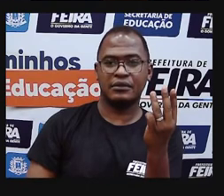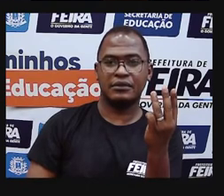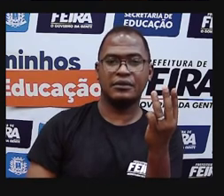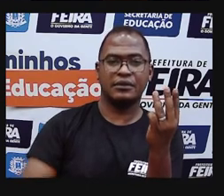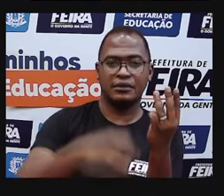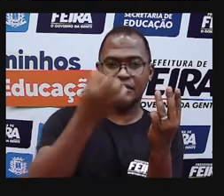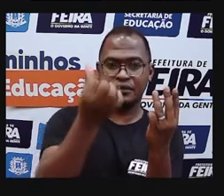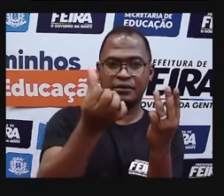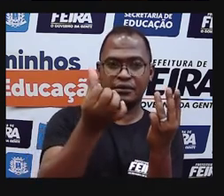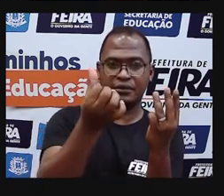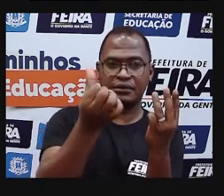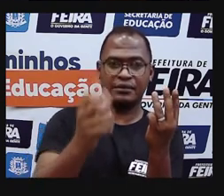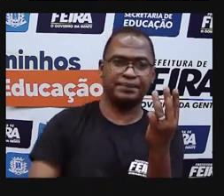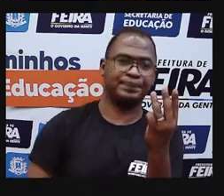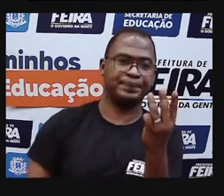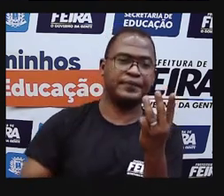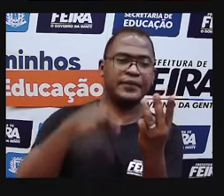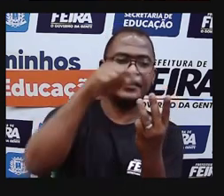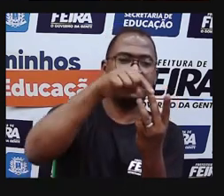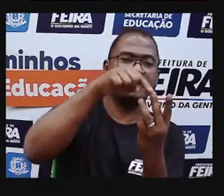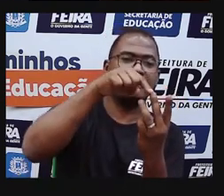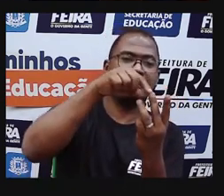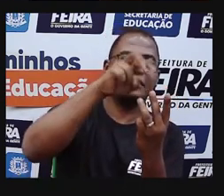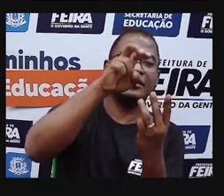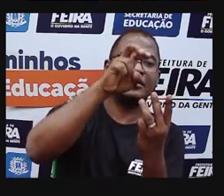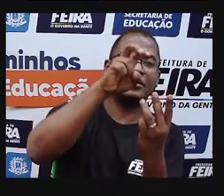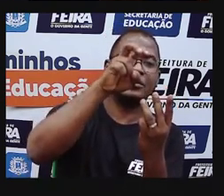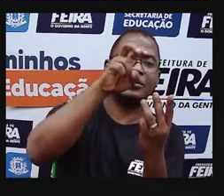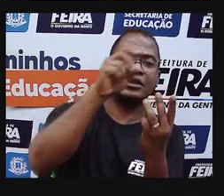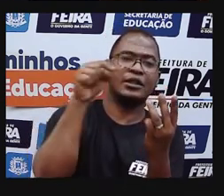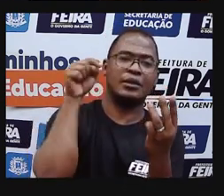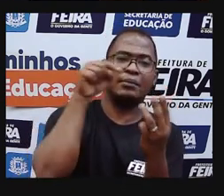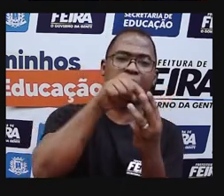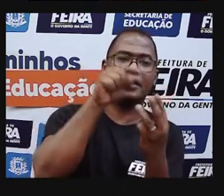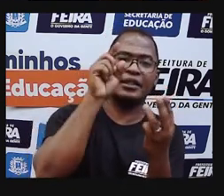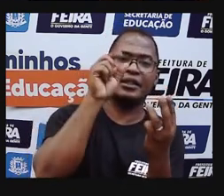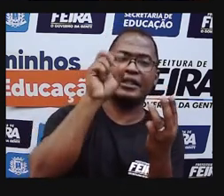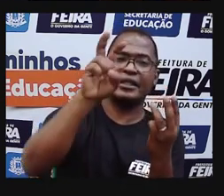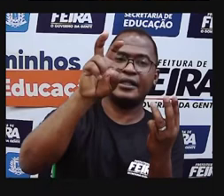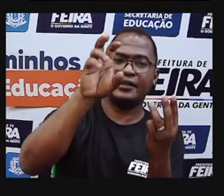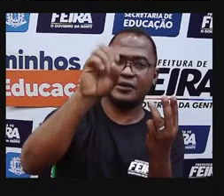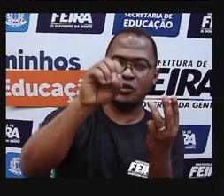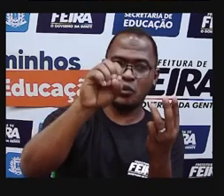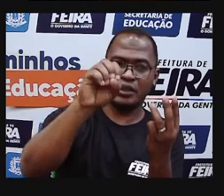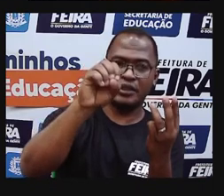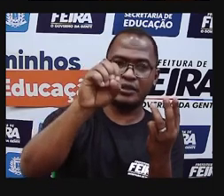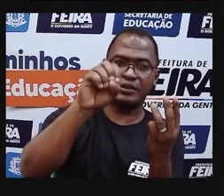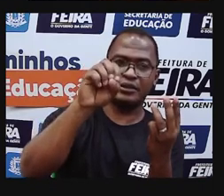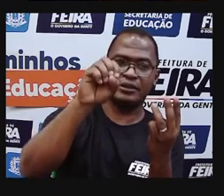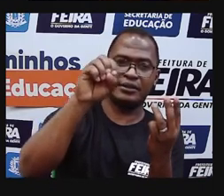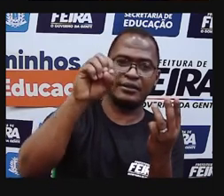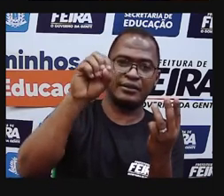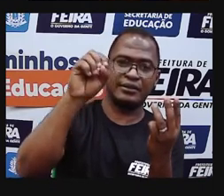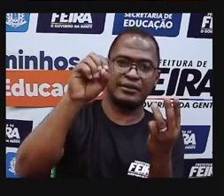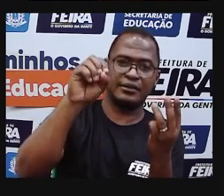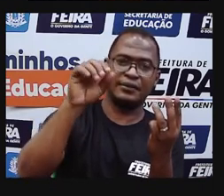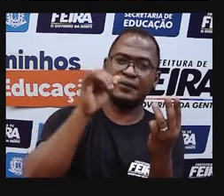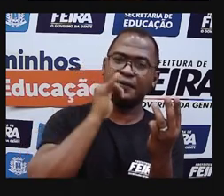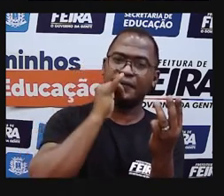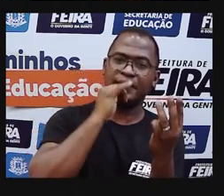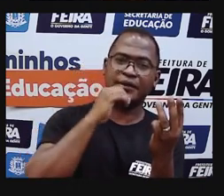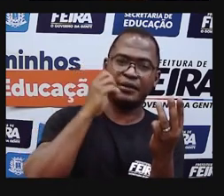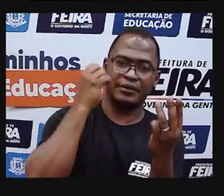eu tenho cinco dezenas, tenho dez cinco vezes. Dez, vinte, trinta, quarenta, cinquenta. Eu tenho dez cinco vezes.